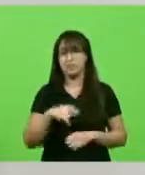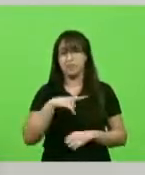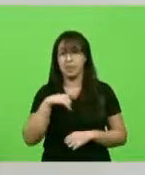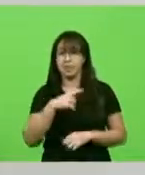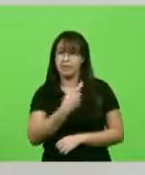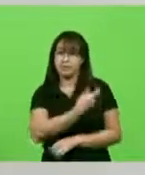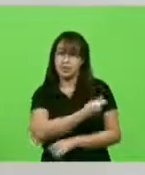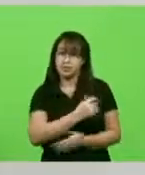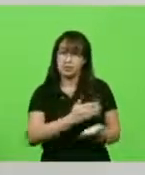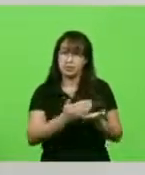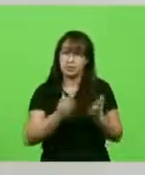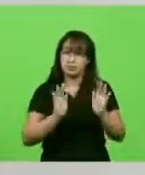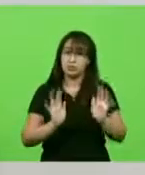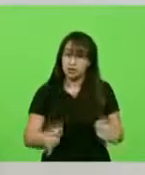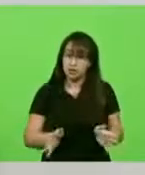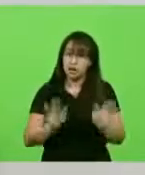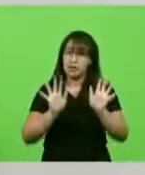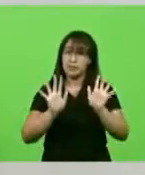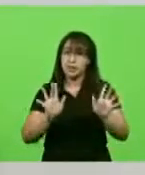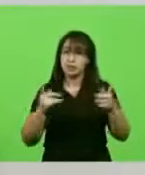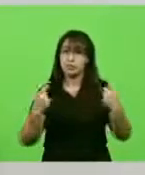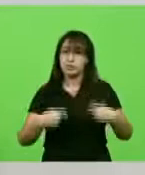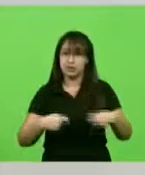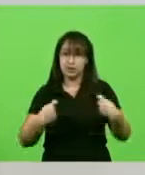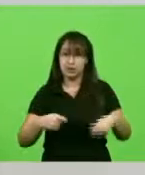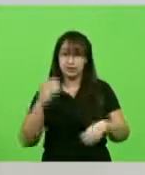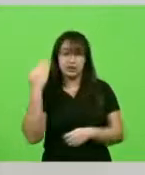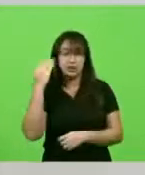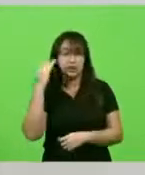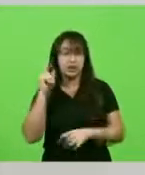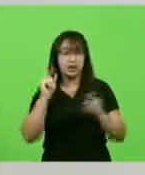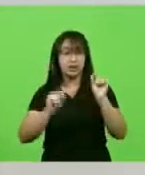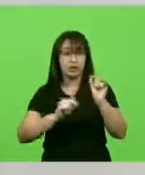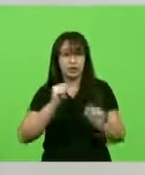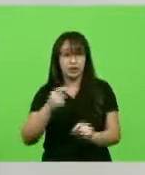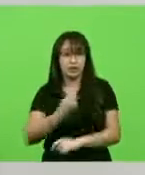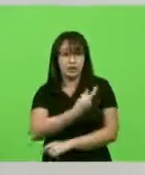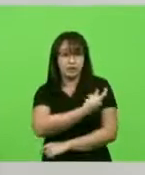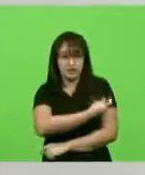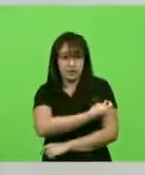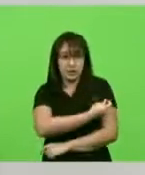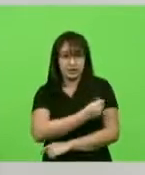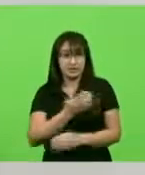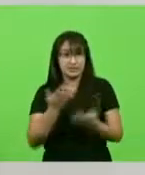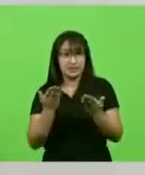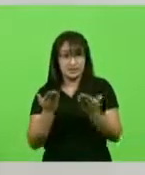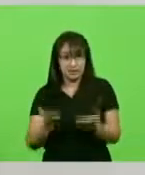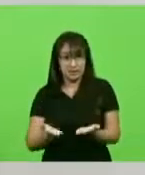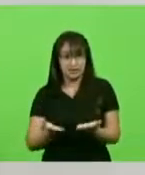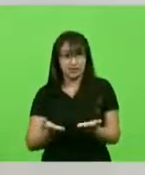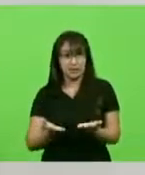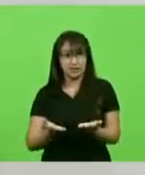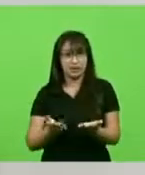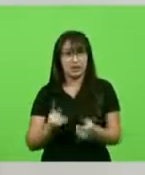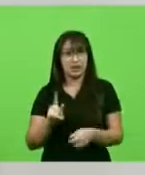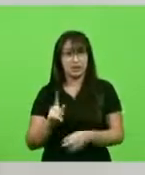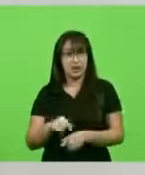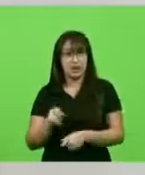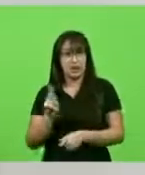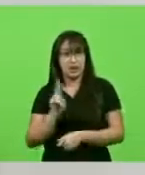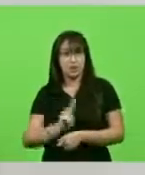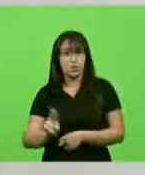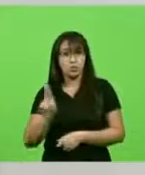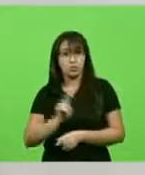mas que nós temos que entender e compreender que a vacina é o instrumento para